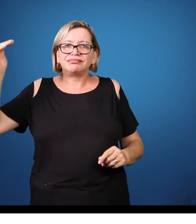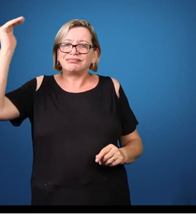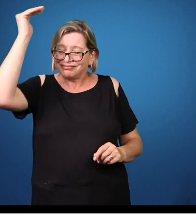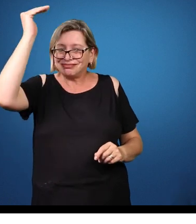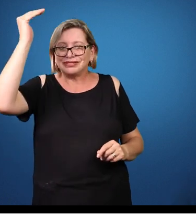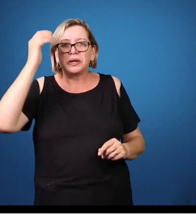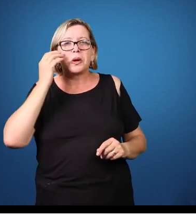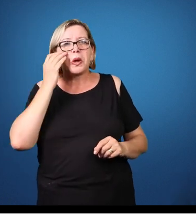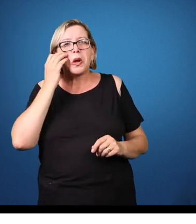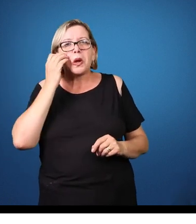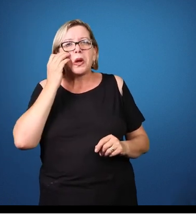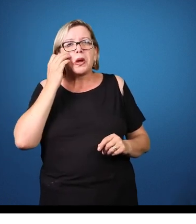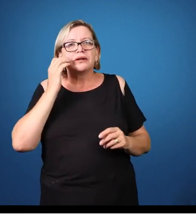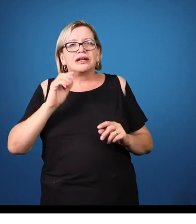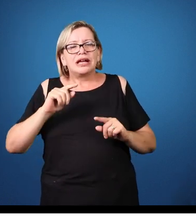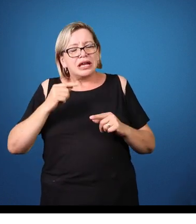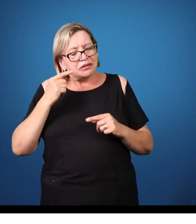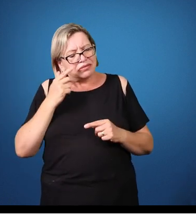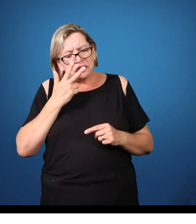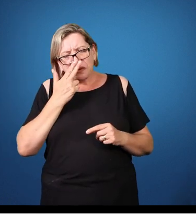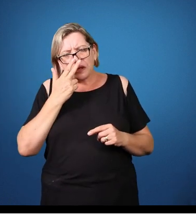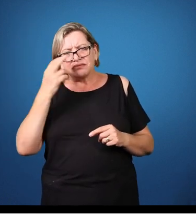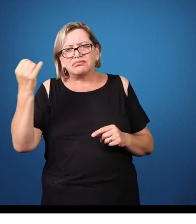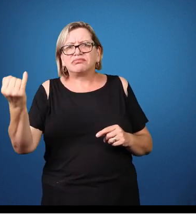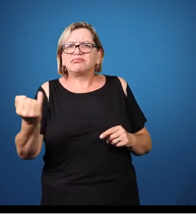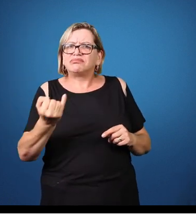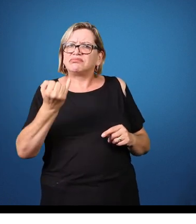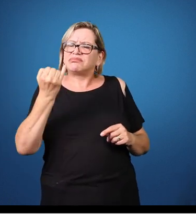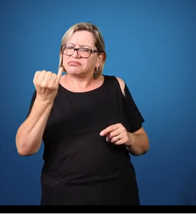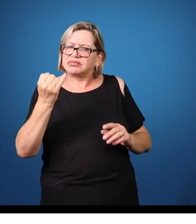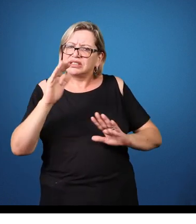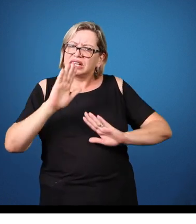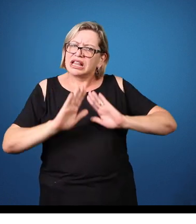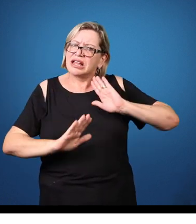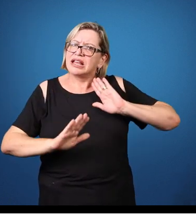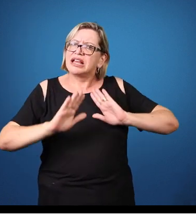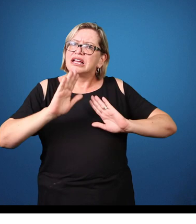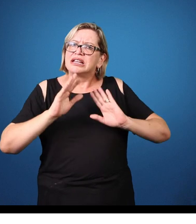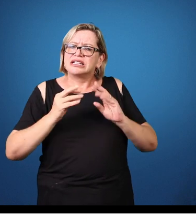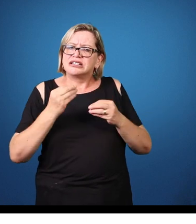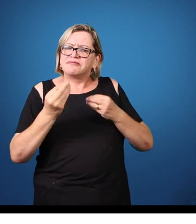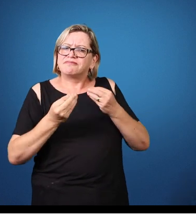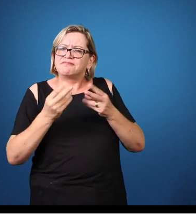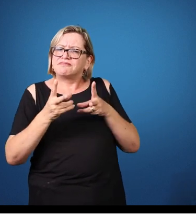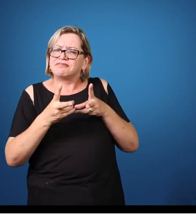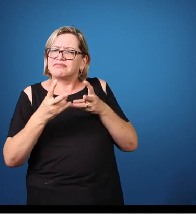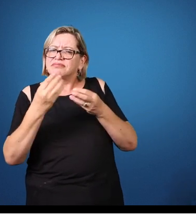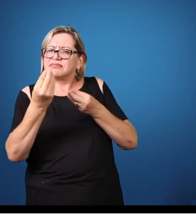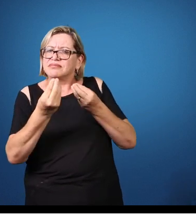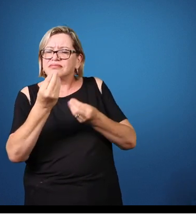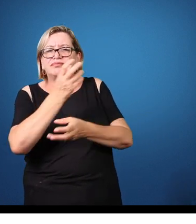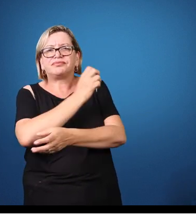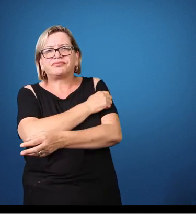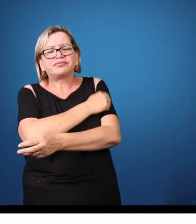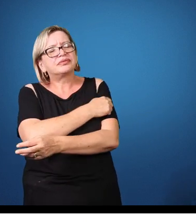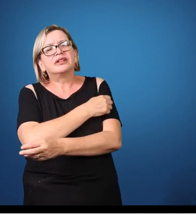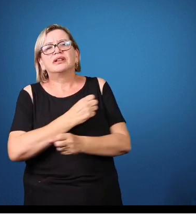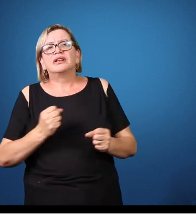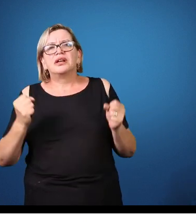depender muito do caso, porque pode ser que esse estudante fique melhor